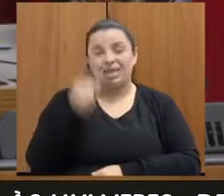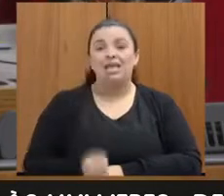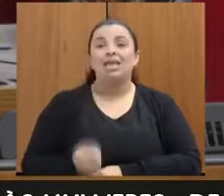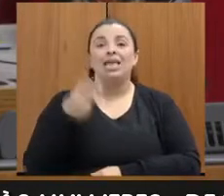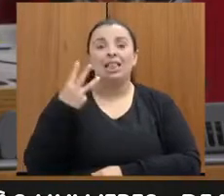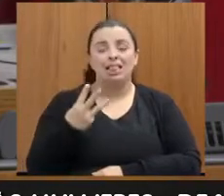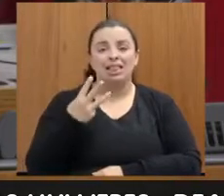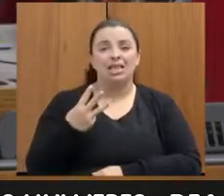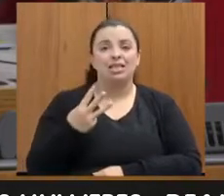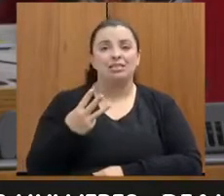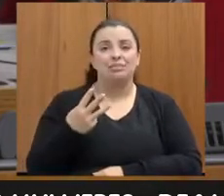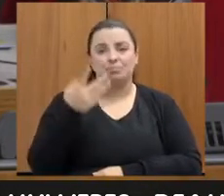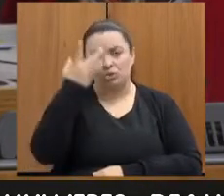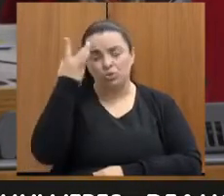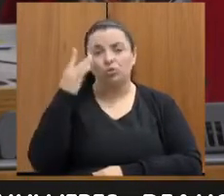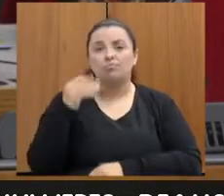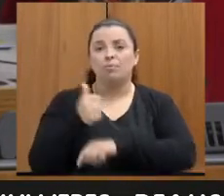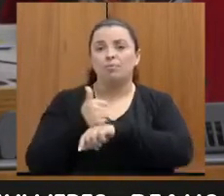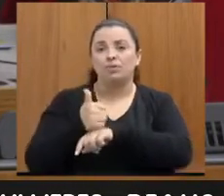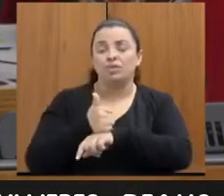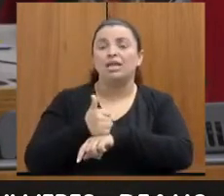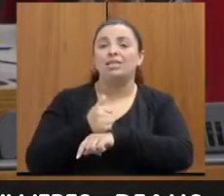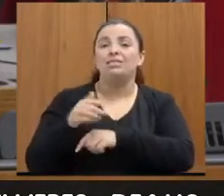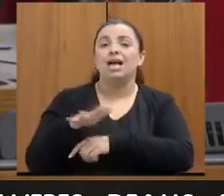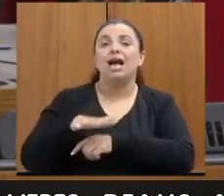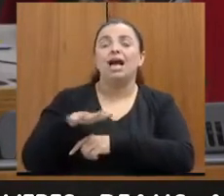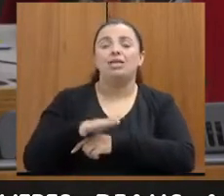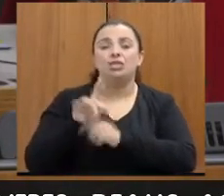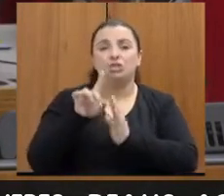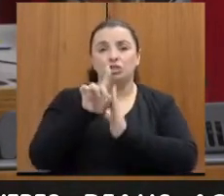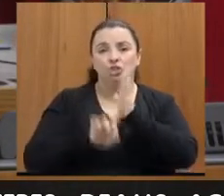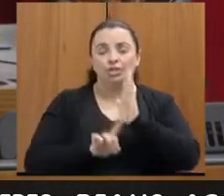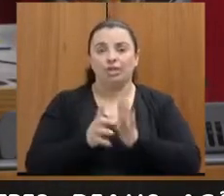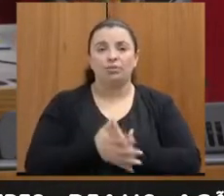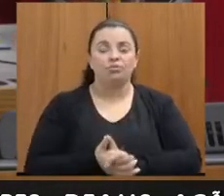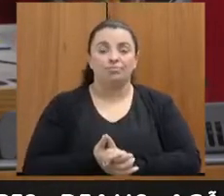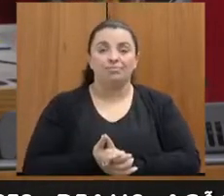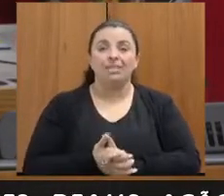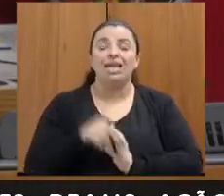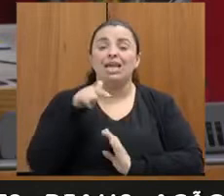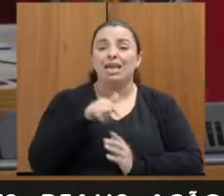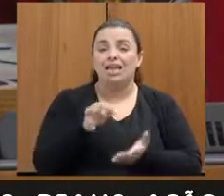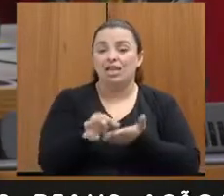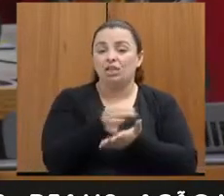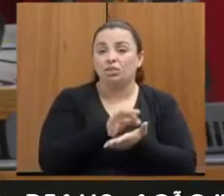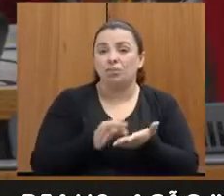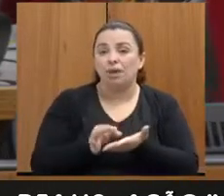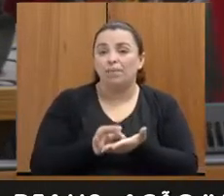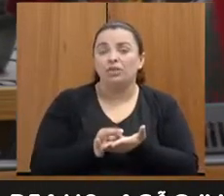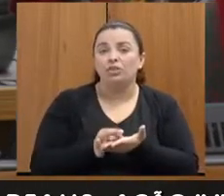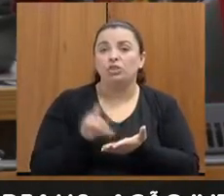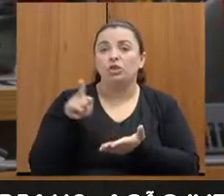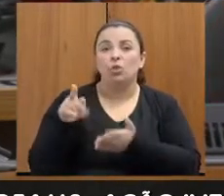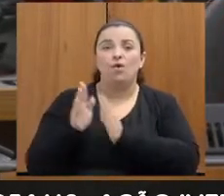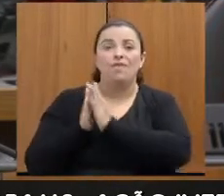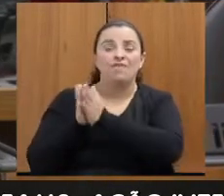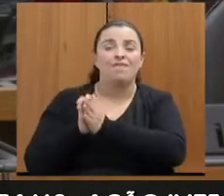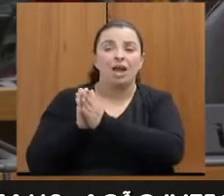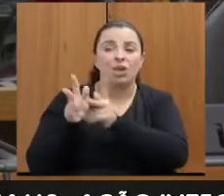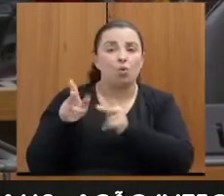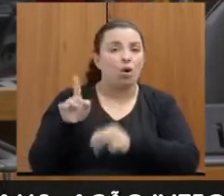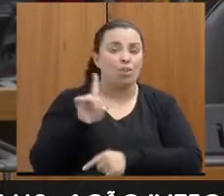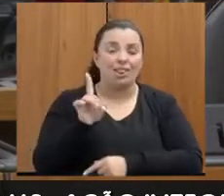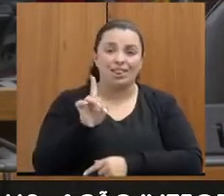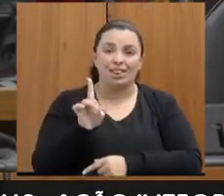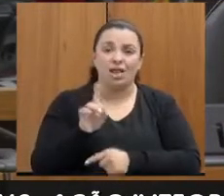realizado por equipe multidisciplinar, porque nós não temos, não só em Diamantina, como em todo o Vale, não há Delegacia de Atendimento à Mulher